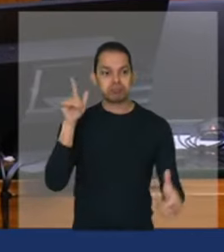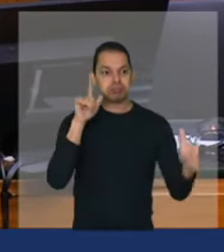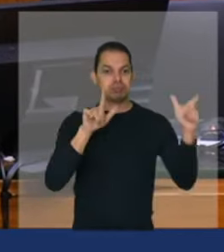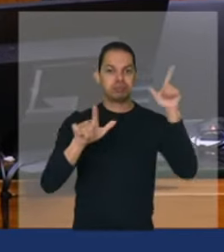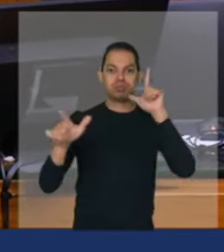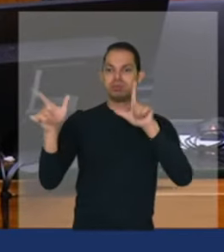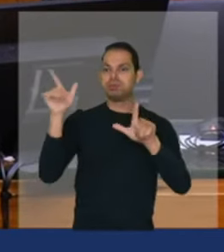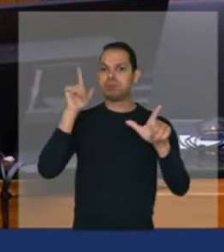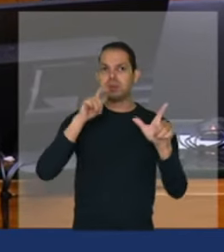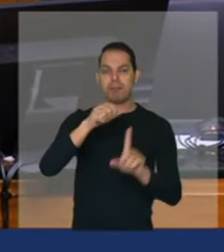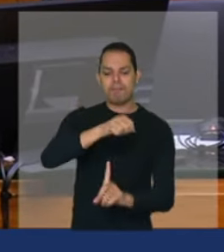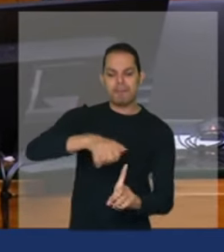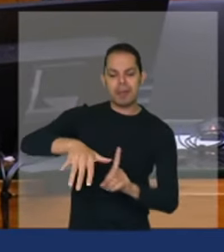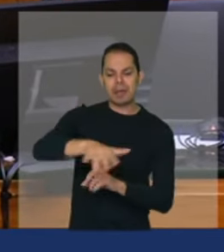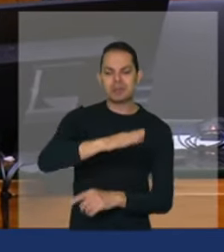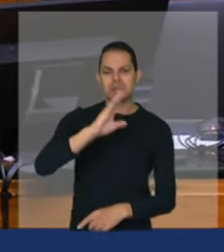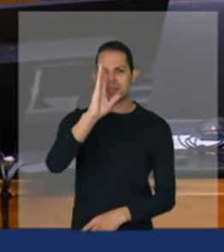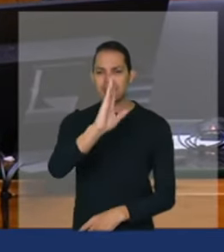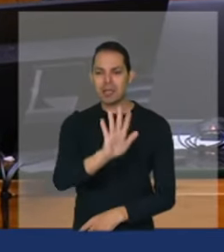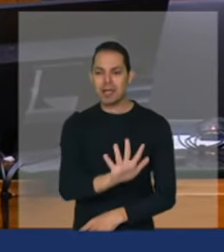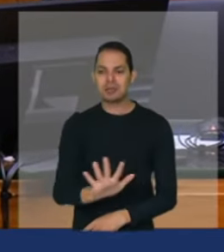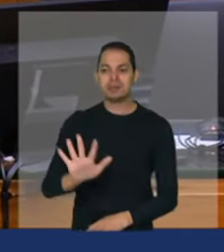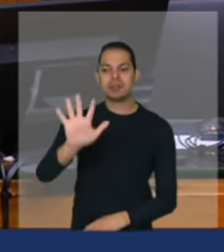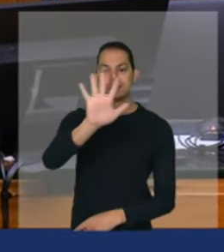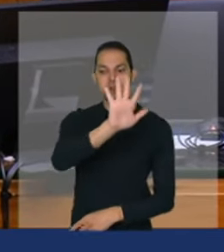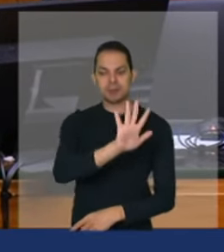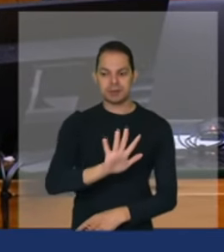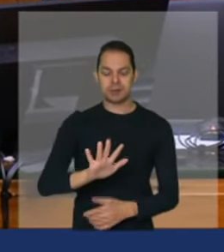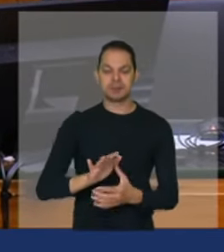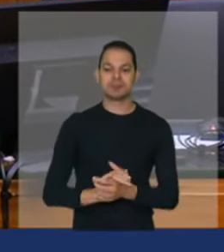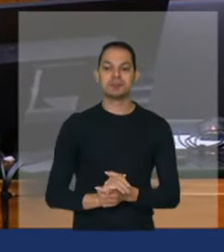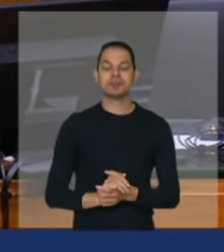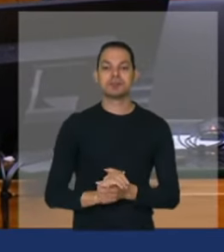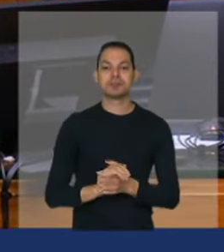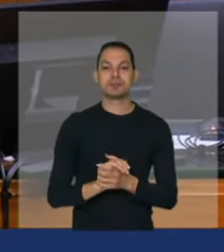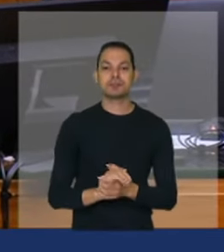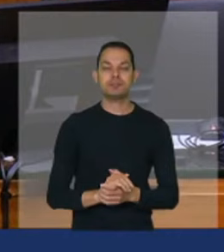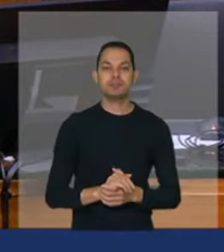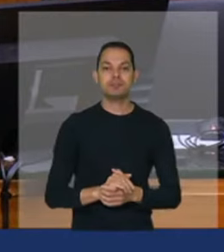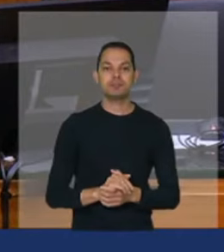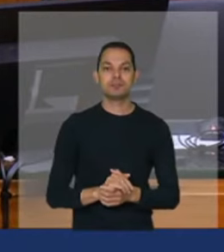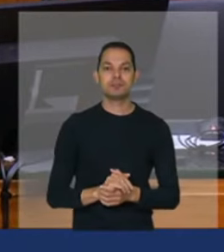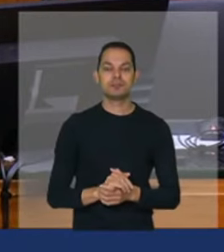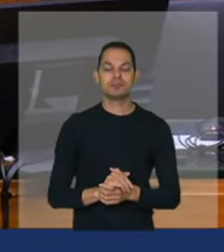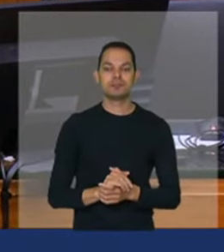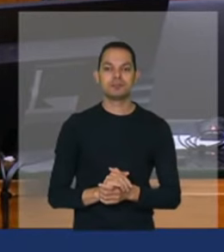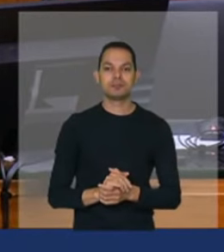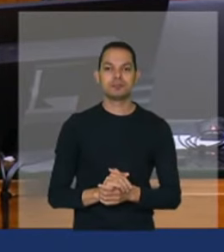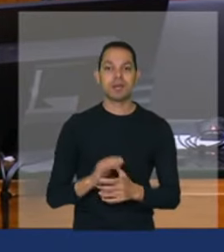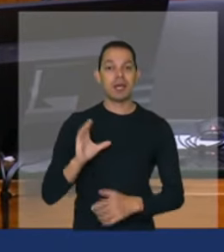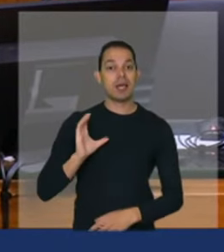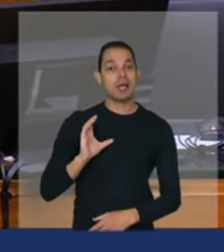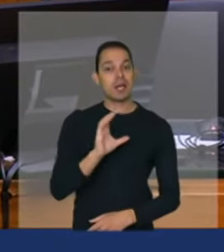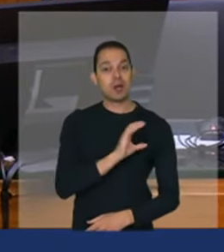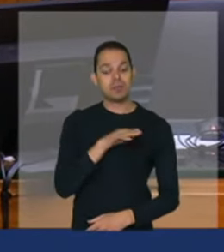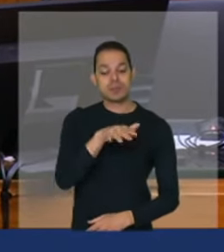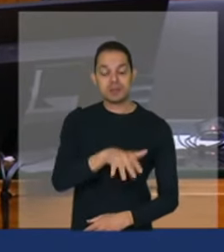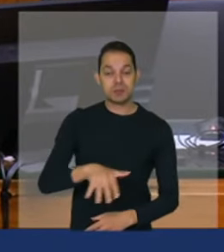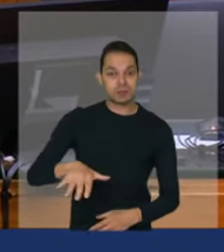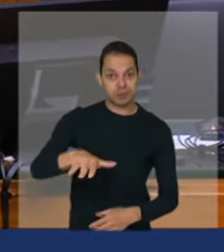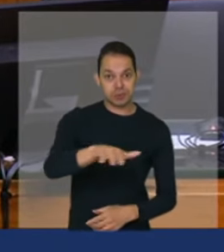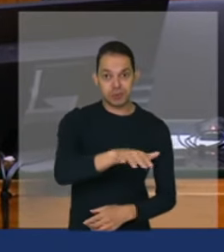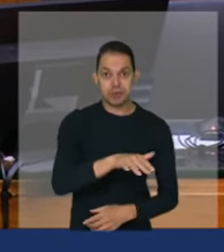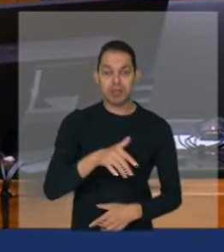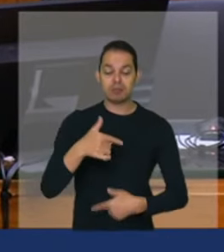sociedade brasileira. Declaro oficialmente abertos os trabalhos da Comissão Geral para a